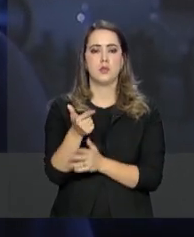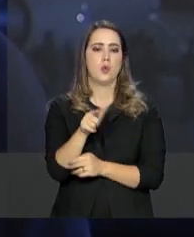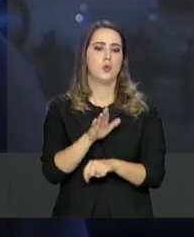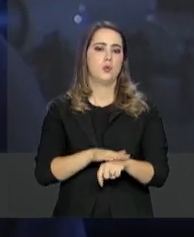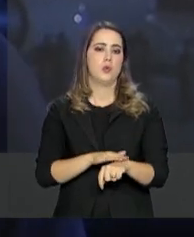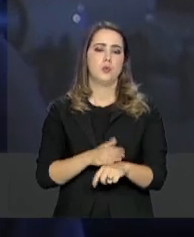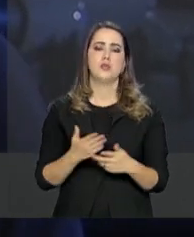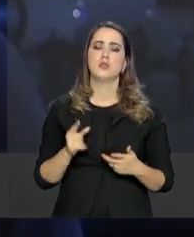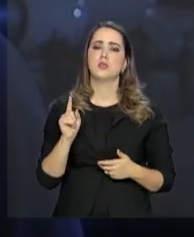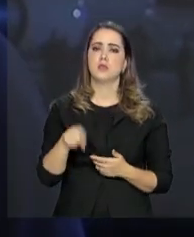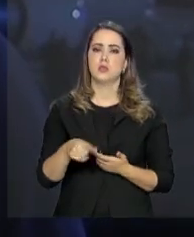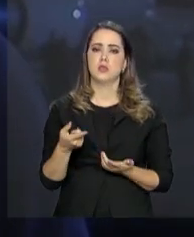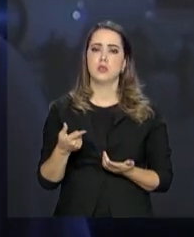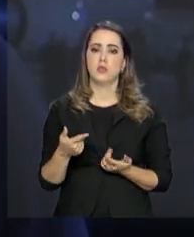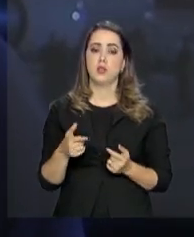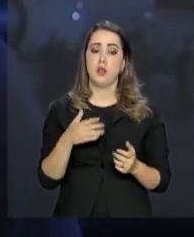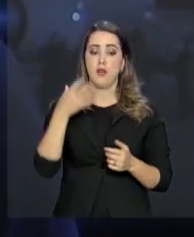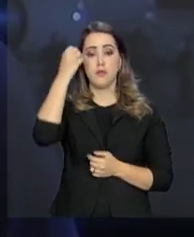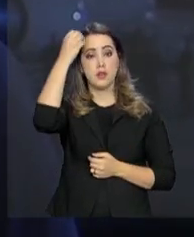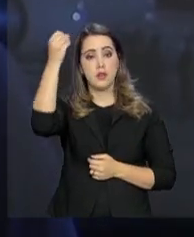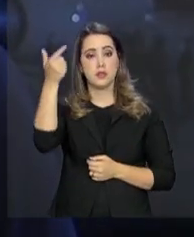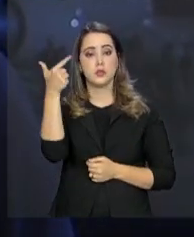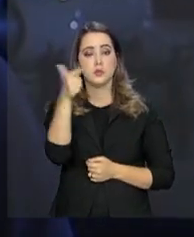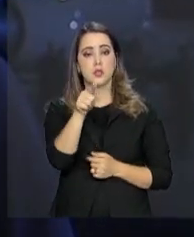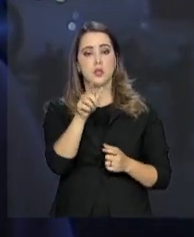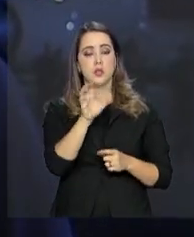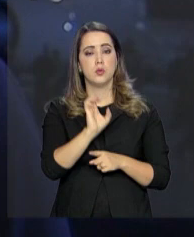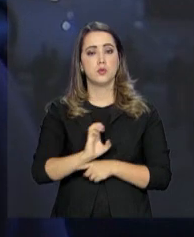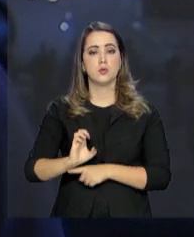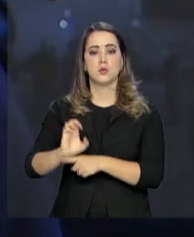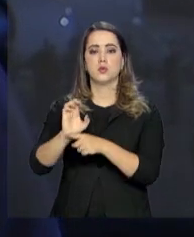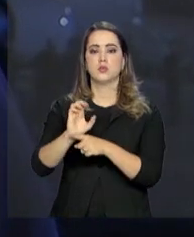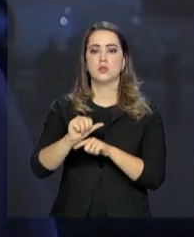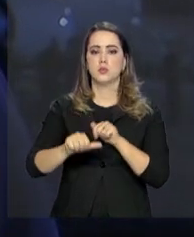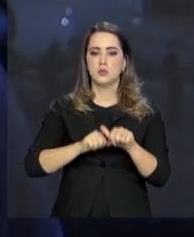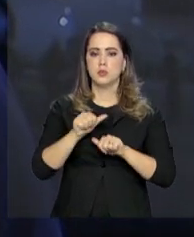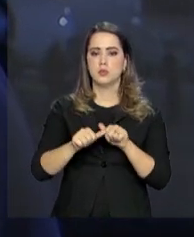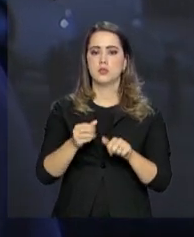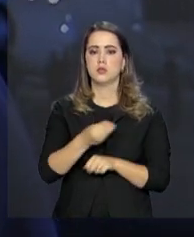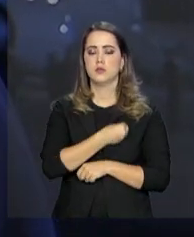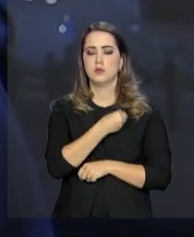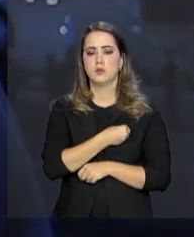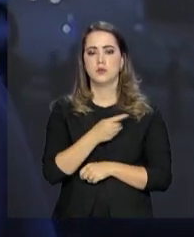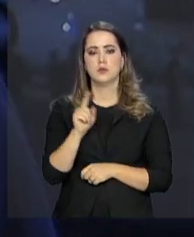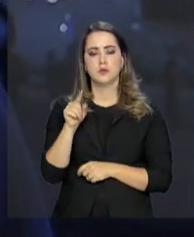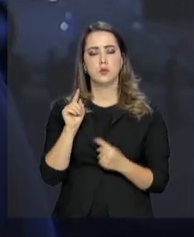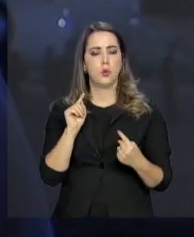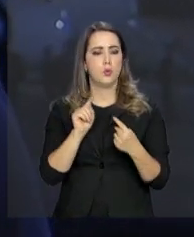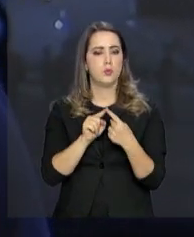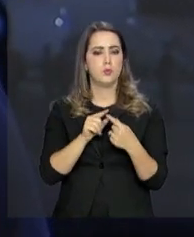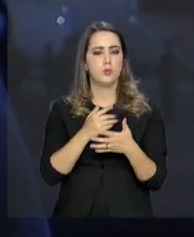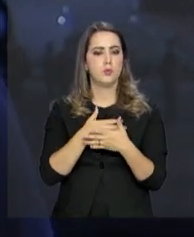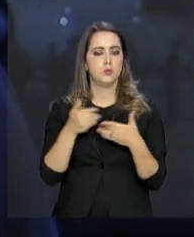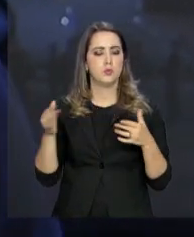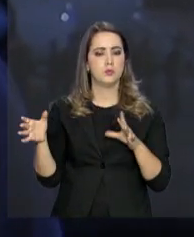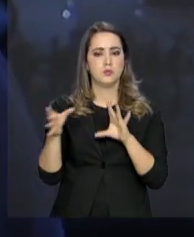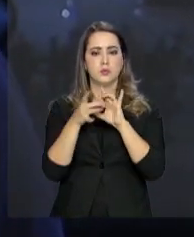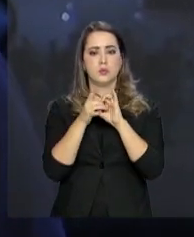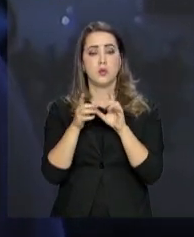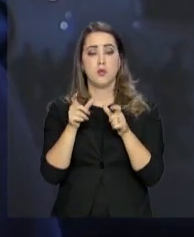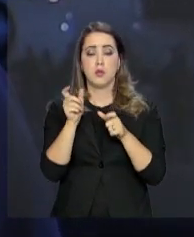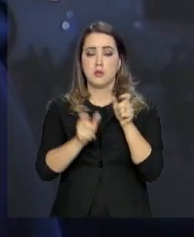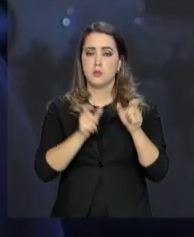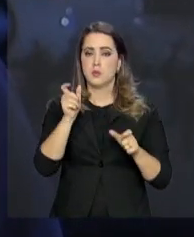justamente o deslocamento pra uma outra cidade, pra um outro estado. Uma espécie de recomeço também, visando a melhor integração dessas